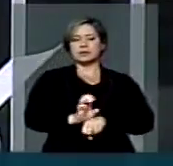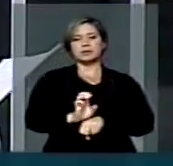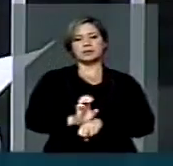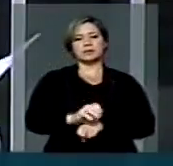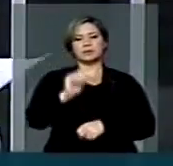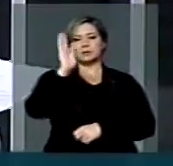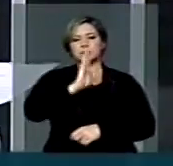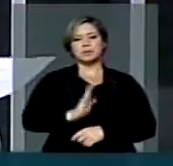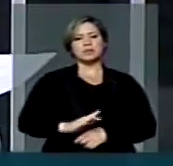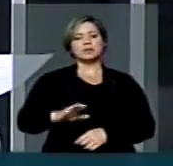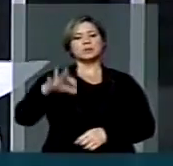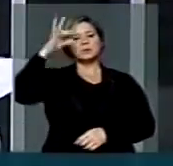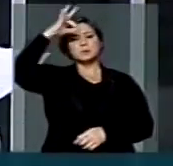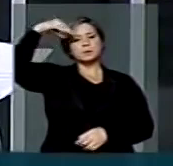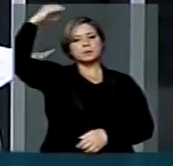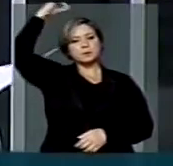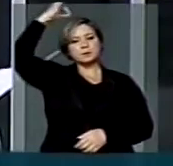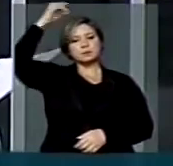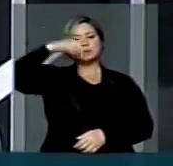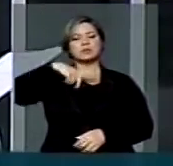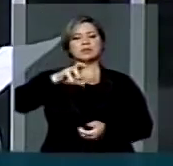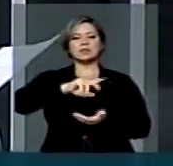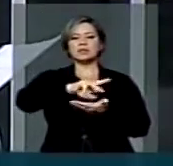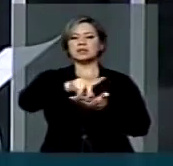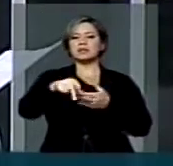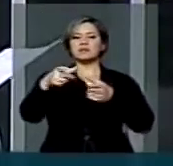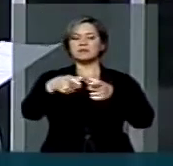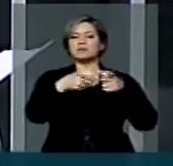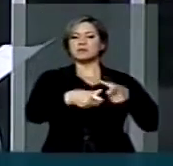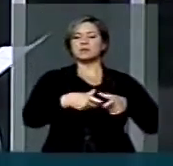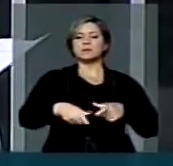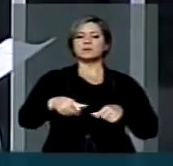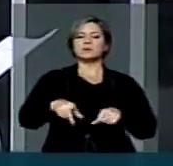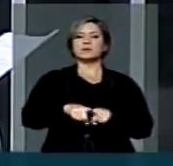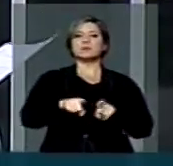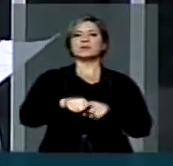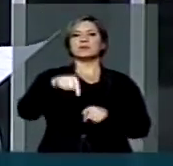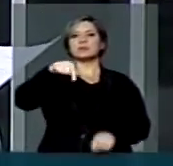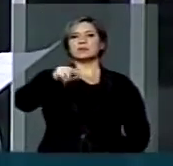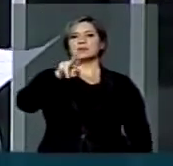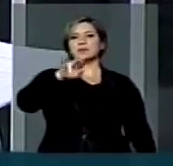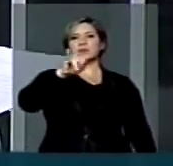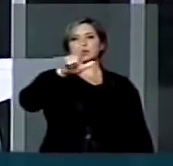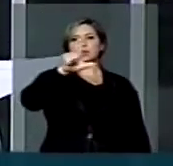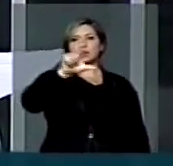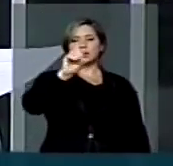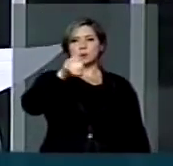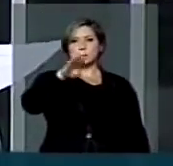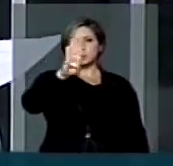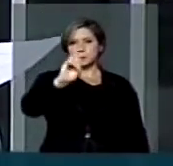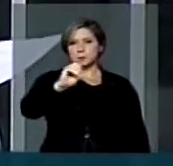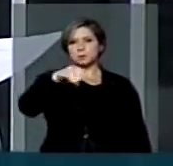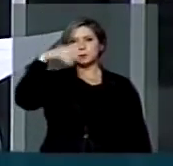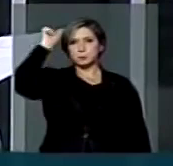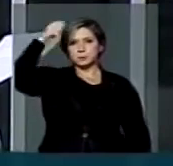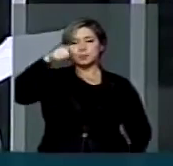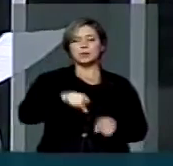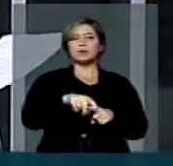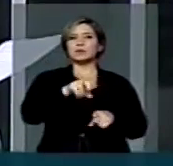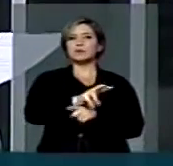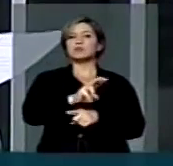lá no Espírito Santo, nós temos várias comunidades quilombolas. Atualmente, são oito comunidades quilombolas